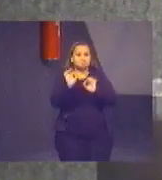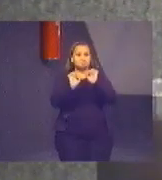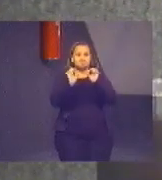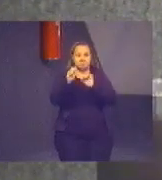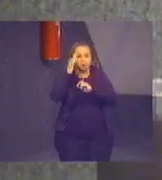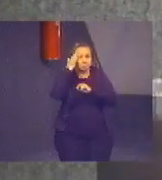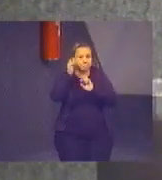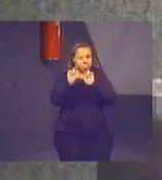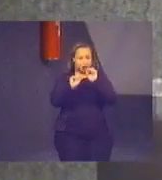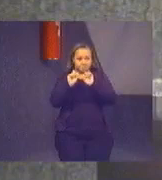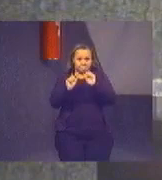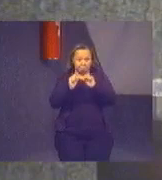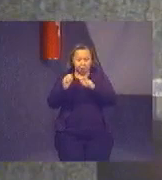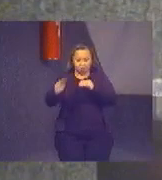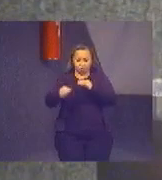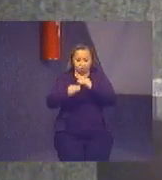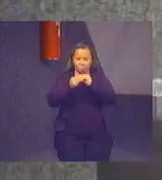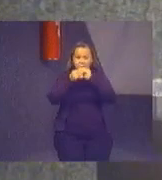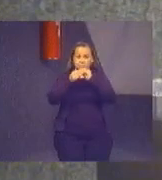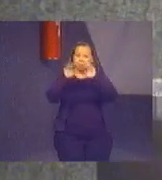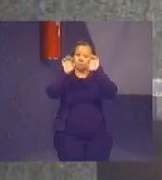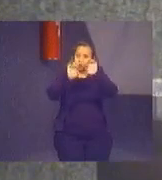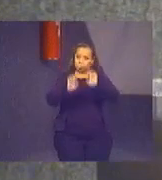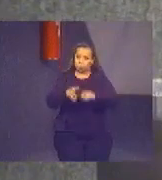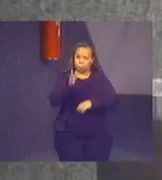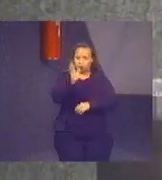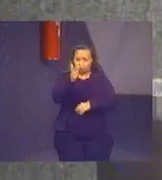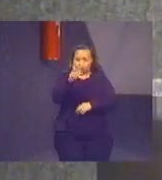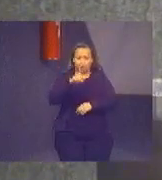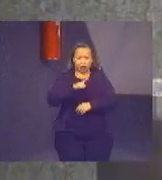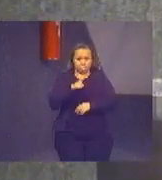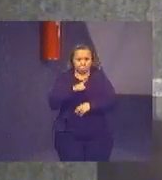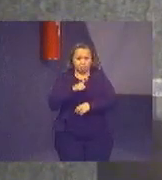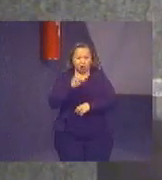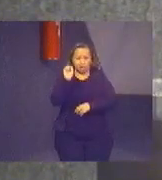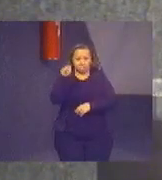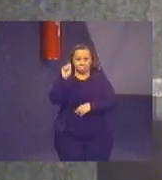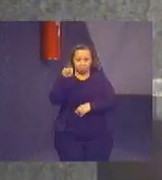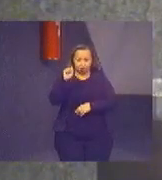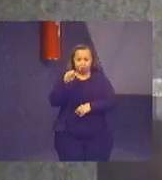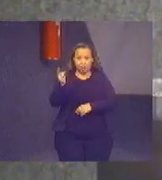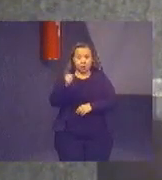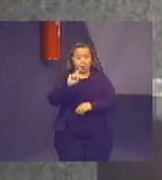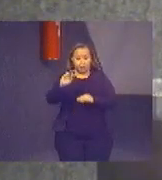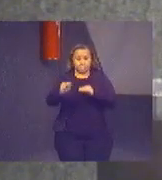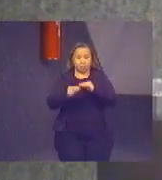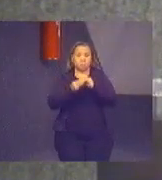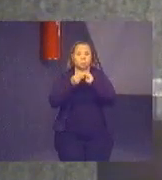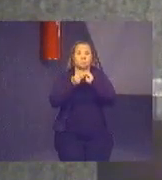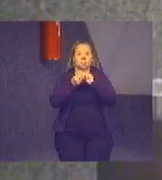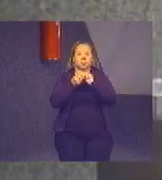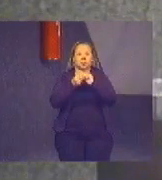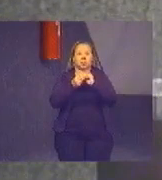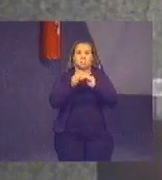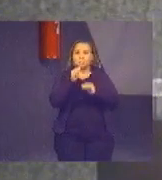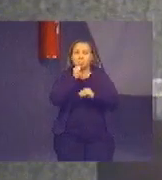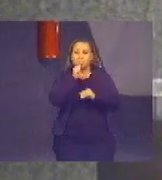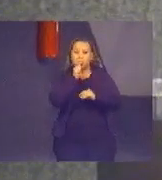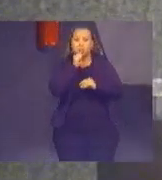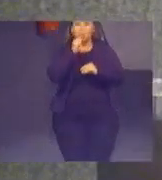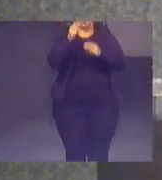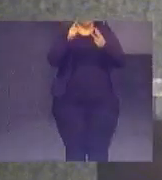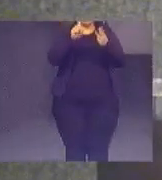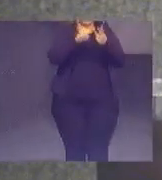Em implementação, as estruturas estão definidas, mas não implementadas. O terceiro nível, em